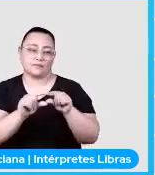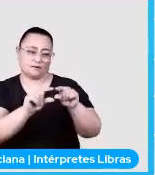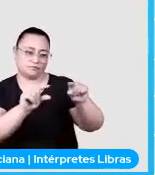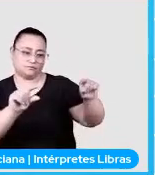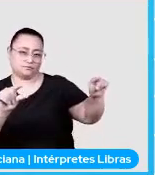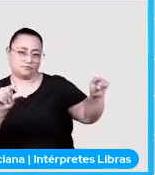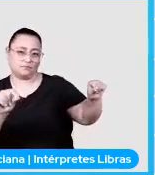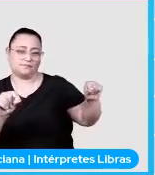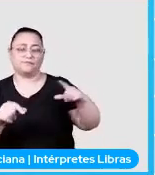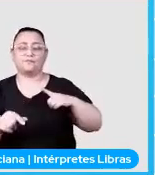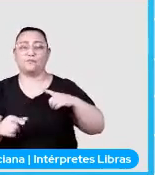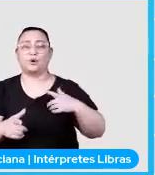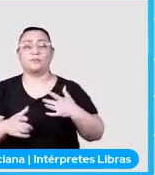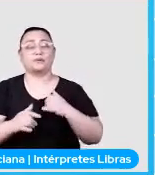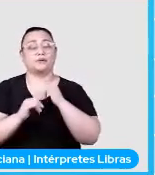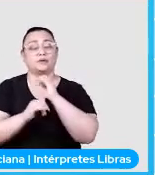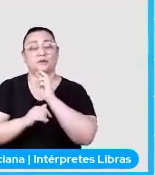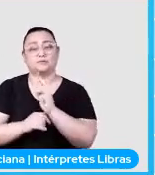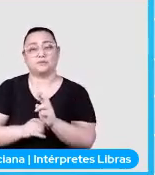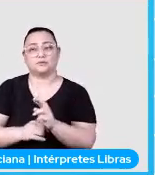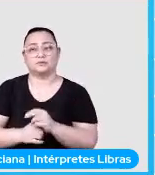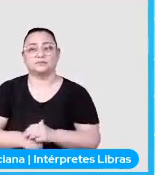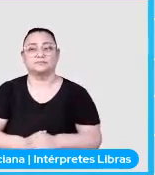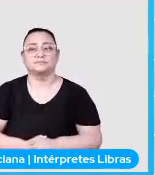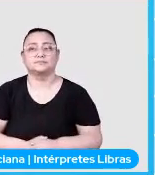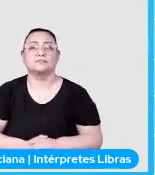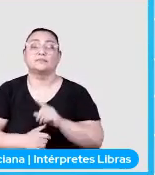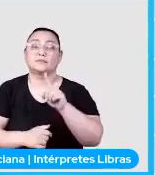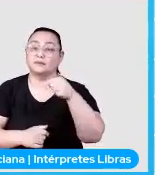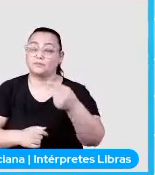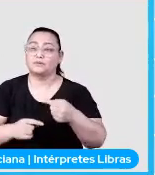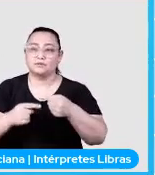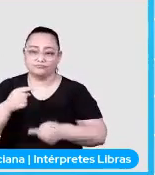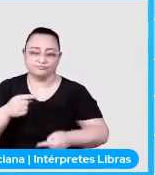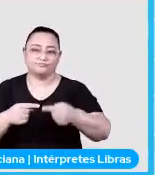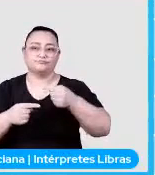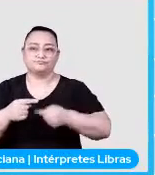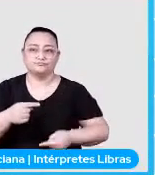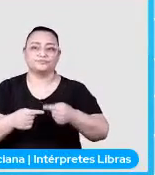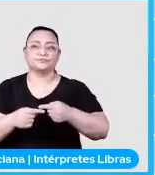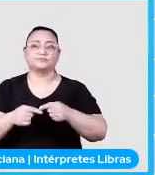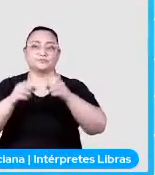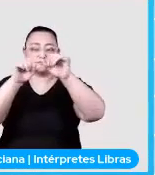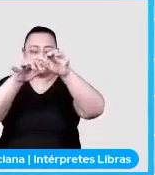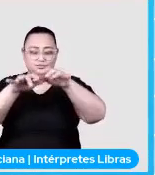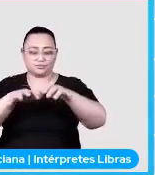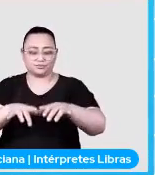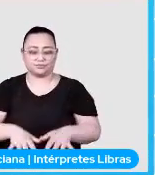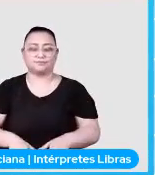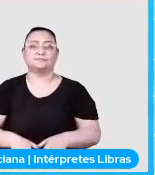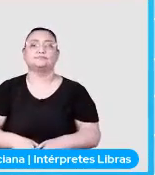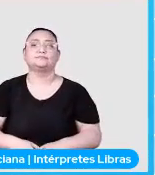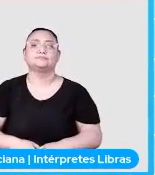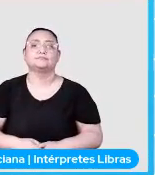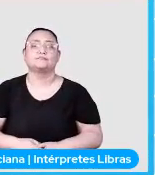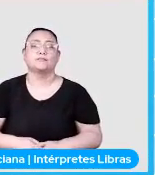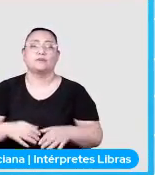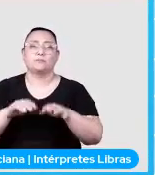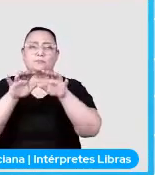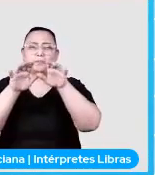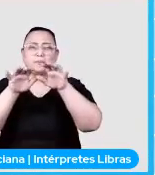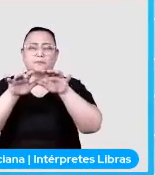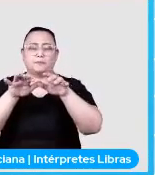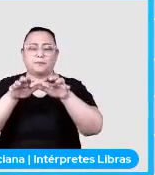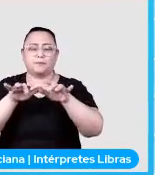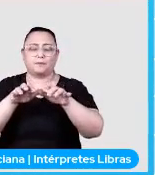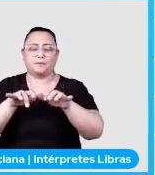da statez, e a mensagem. Depois que eu rodei, ele já agora vai executar